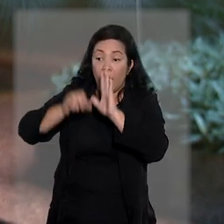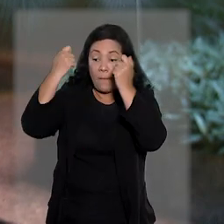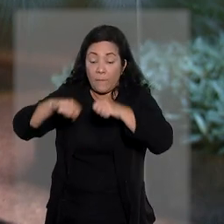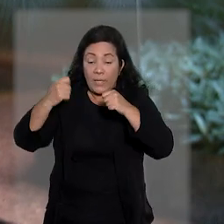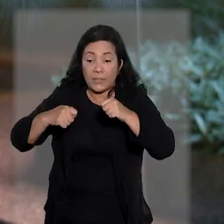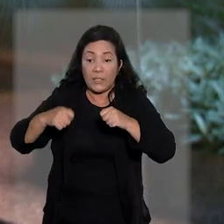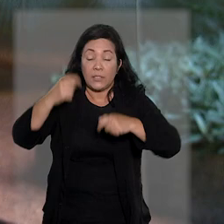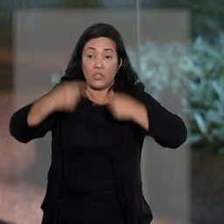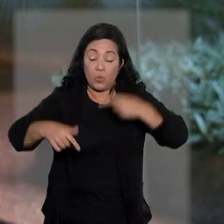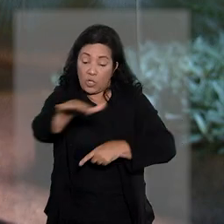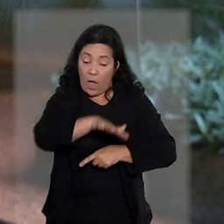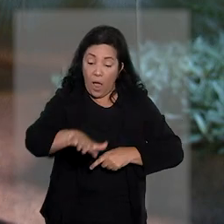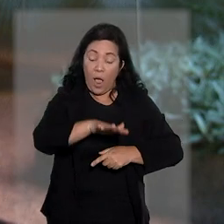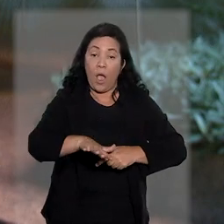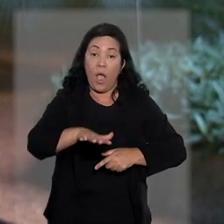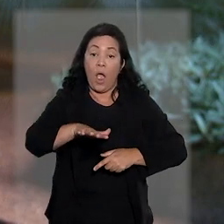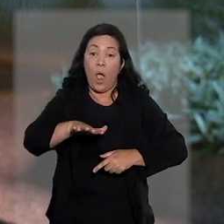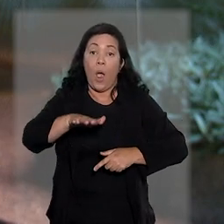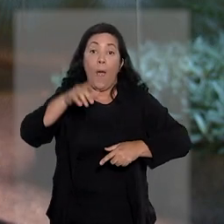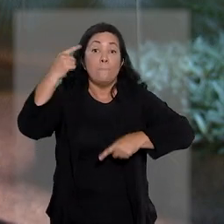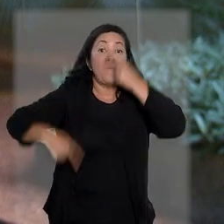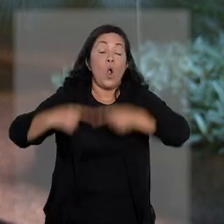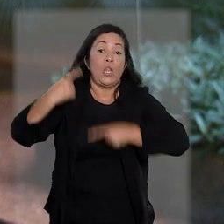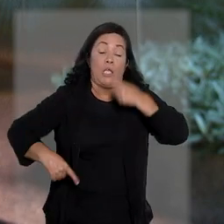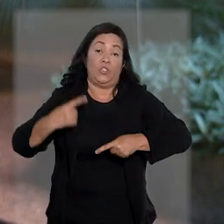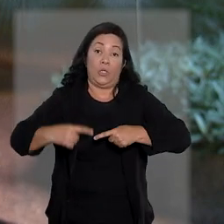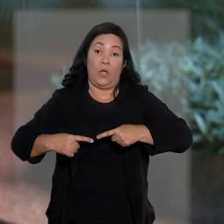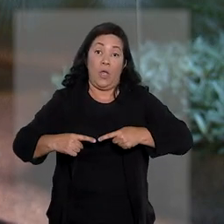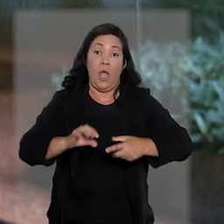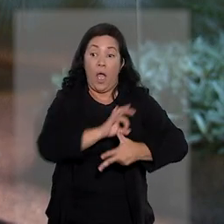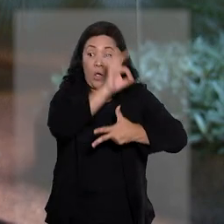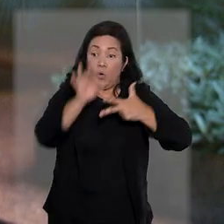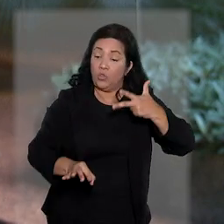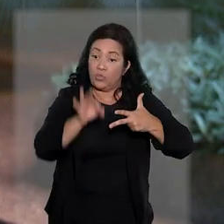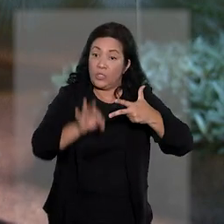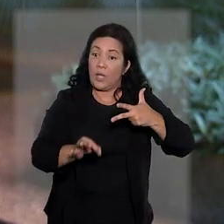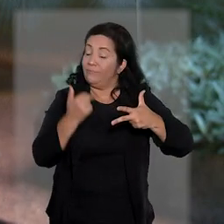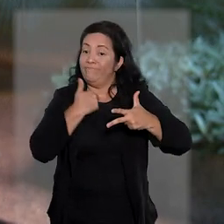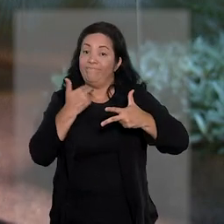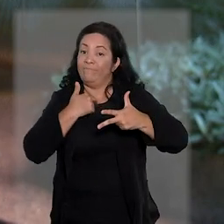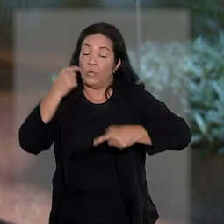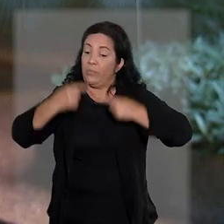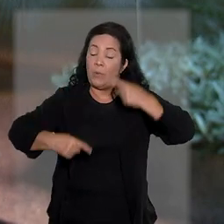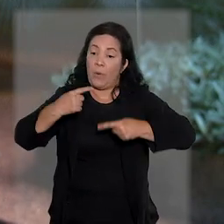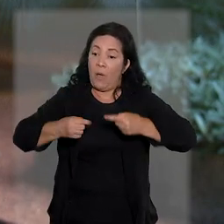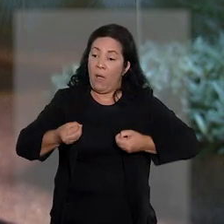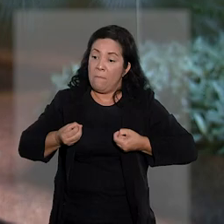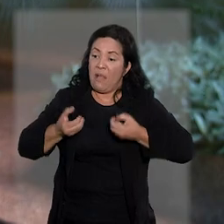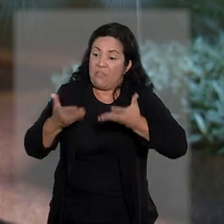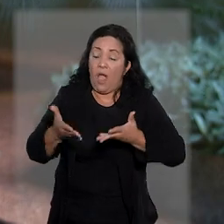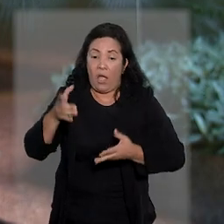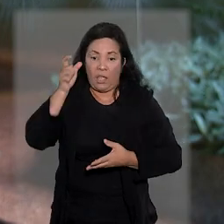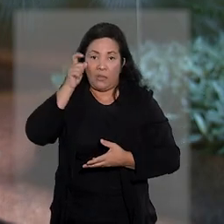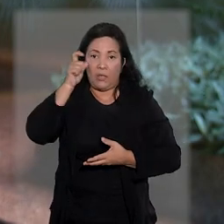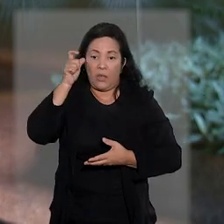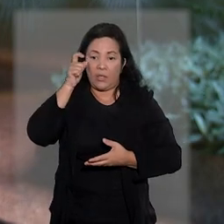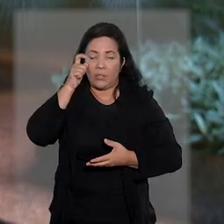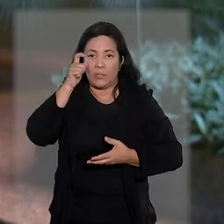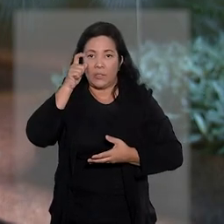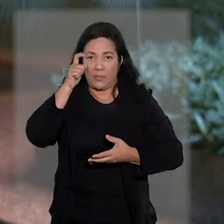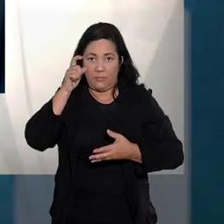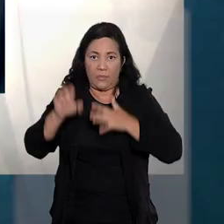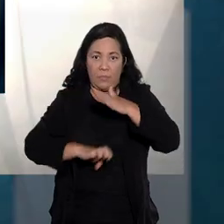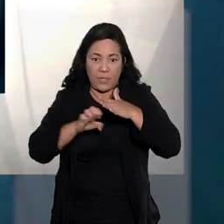matéria política, não cabendo ao Poder Judiciário intervir nessa esfera para atender a interesses empresariais.